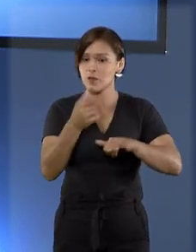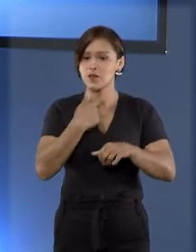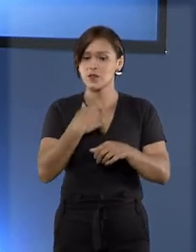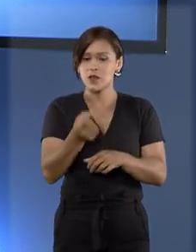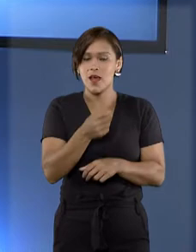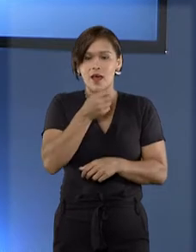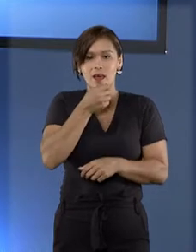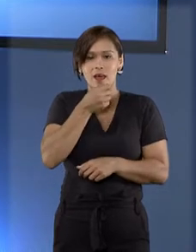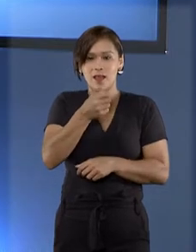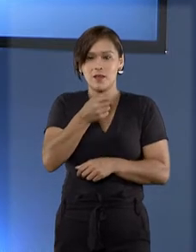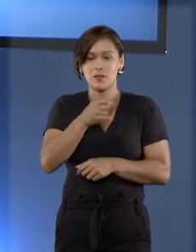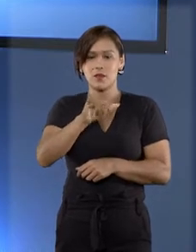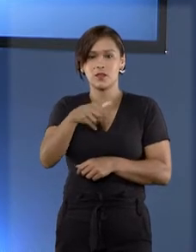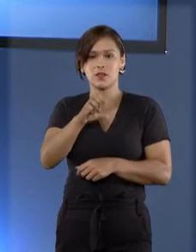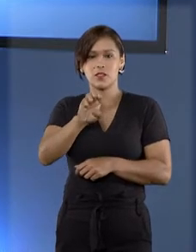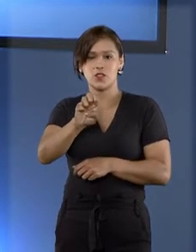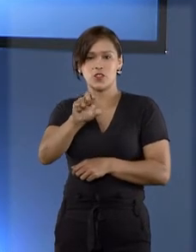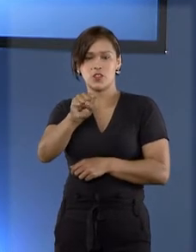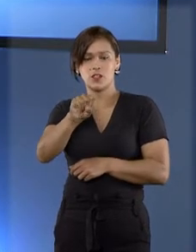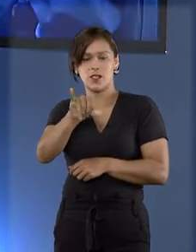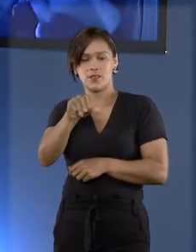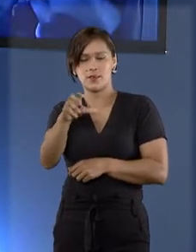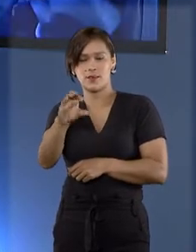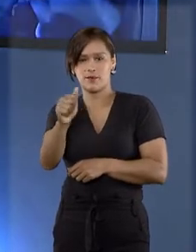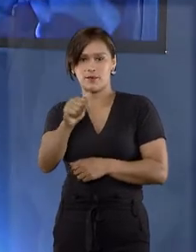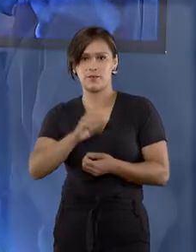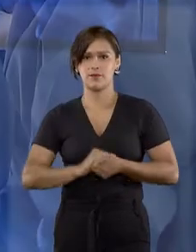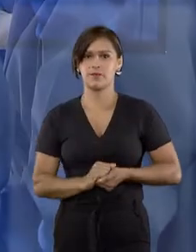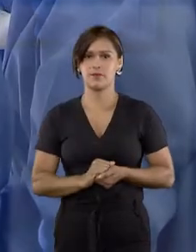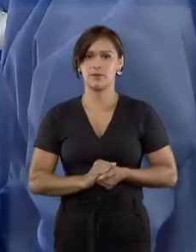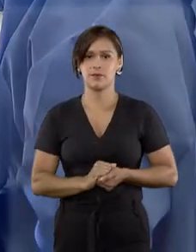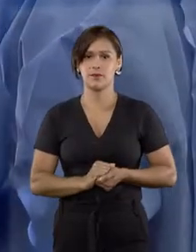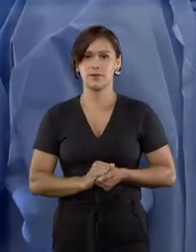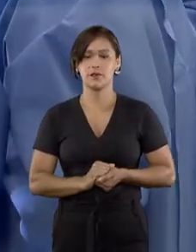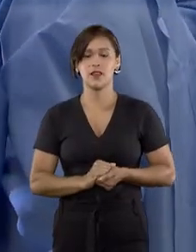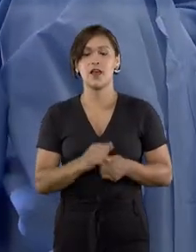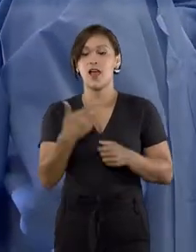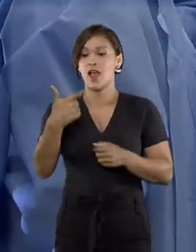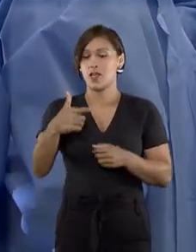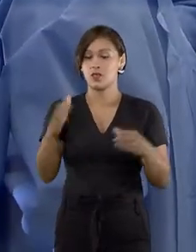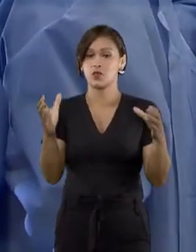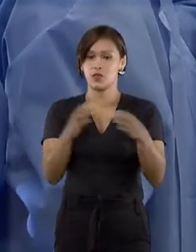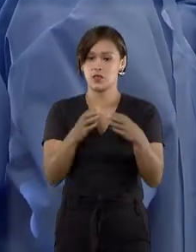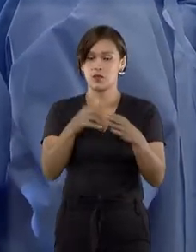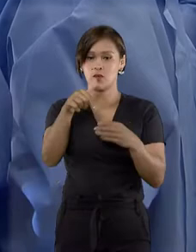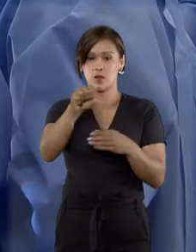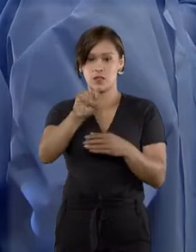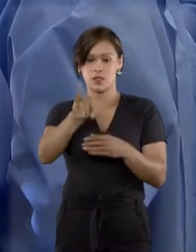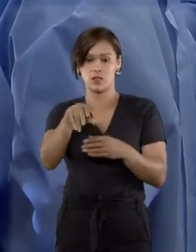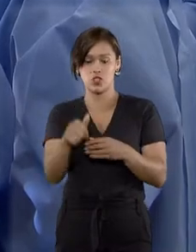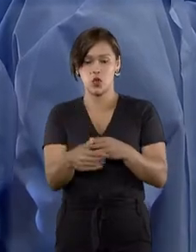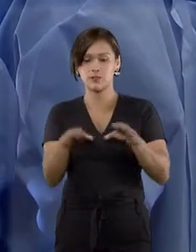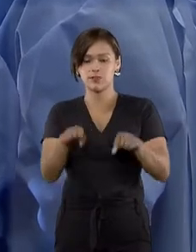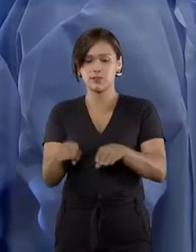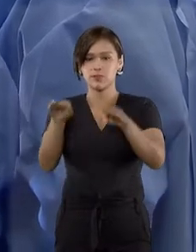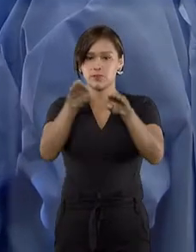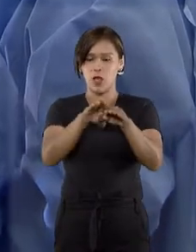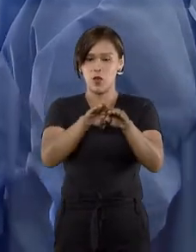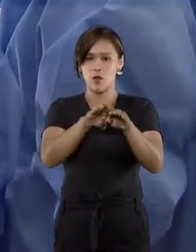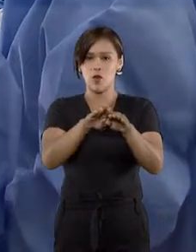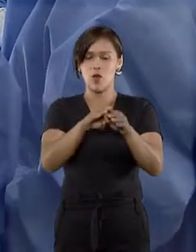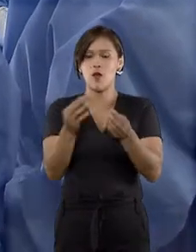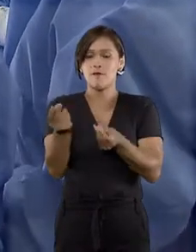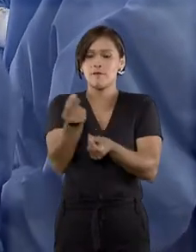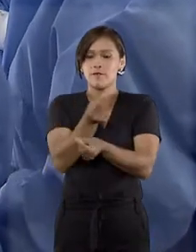dessa decisão é a repórter Jéssica Castro. A segunda sessão do STJ estabeleceu que o reembolso de